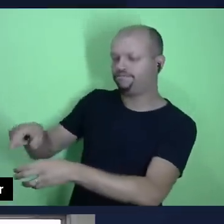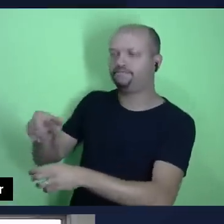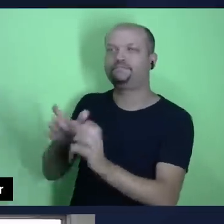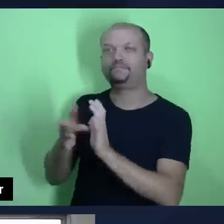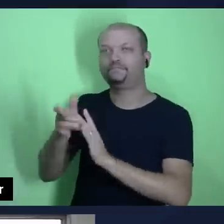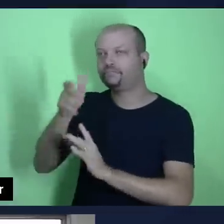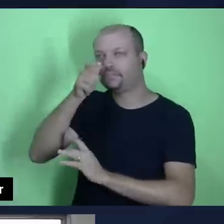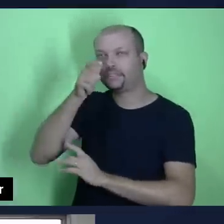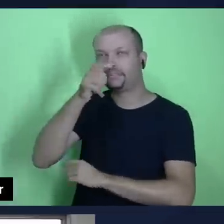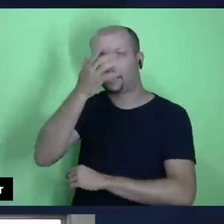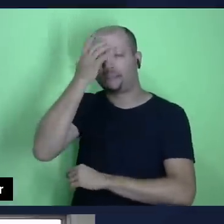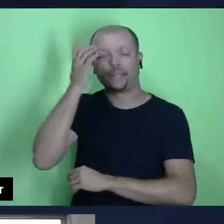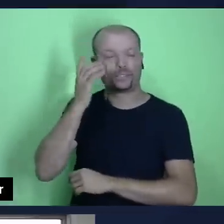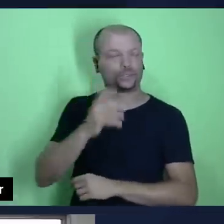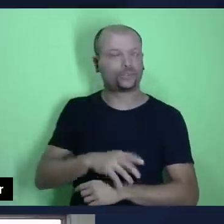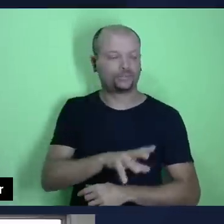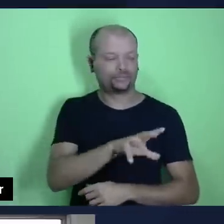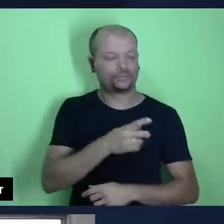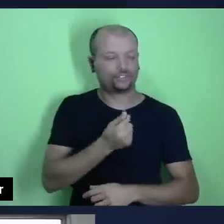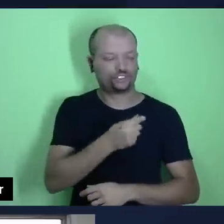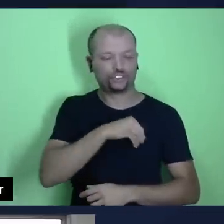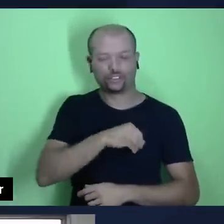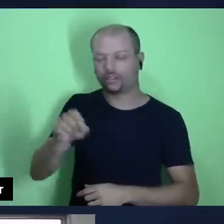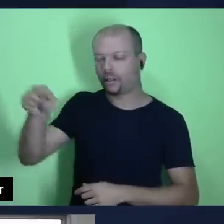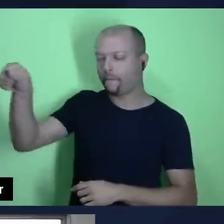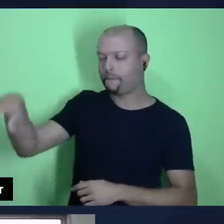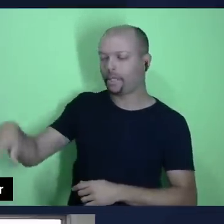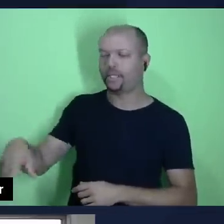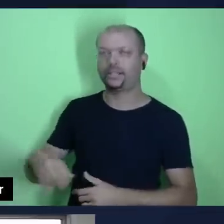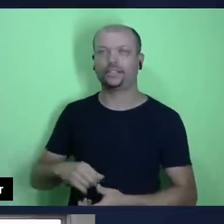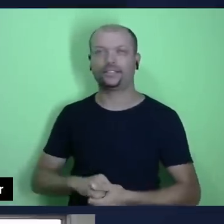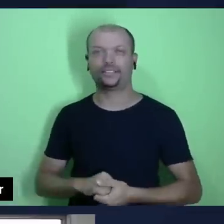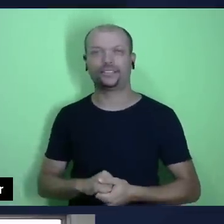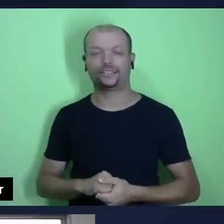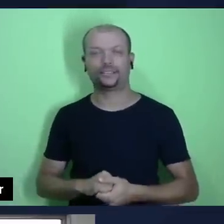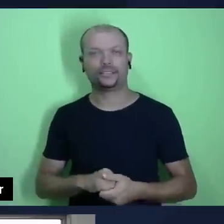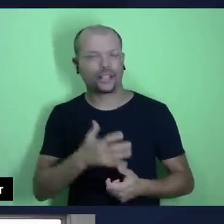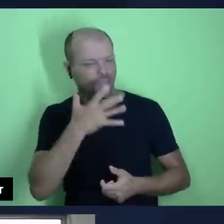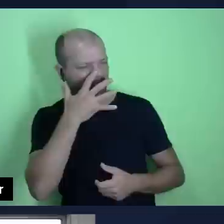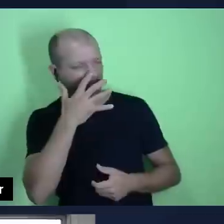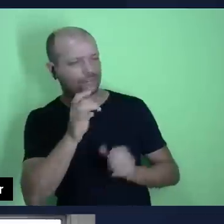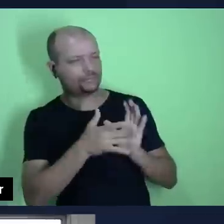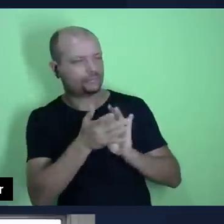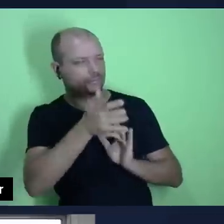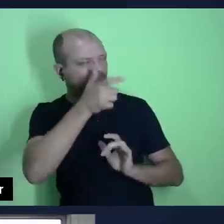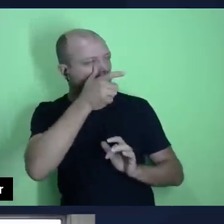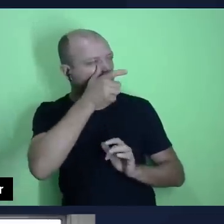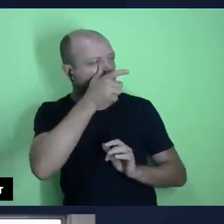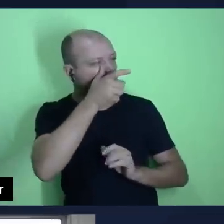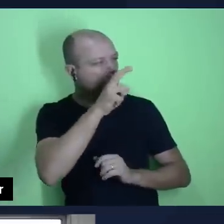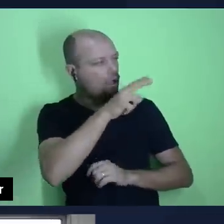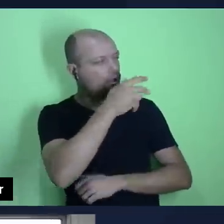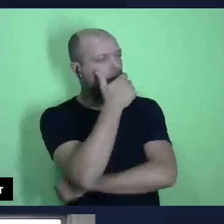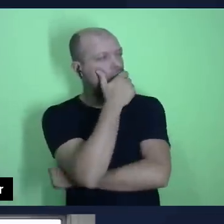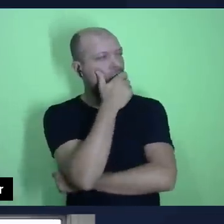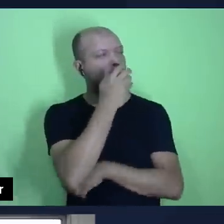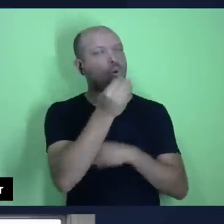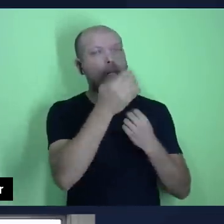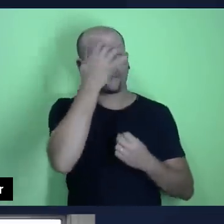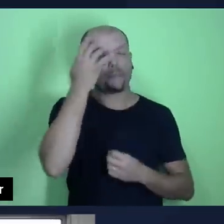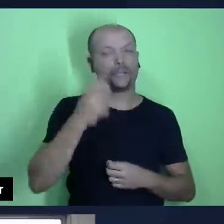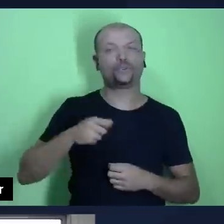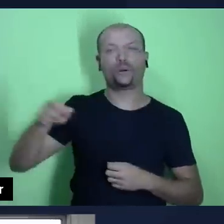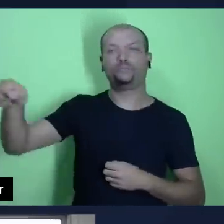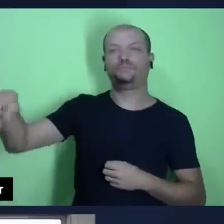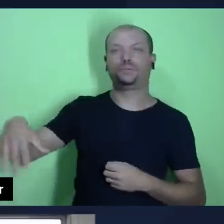povo lançava ali o dinheiro. Acho muito interessante, pastor Júlio, essa frase. Ele observava como o povo lançava ali o dinheiro. E o autor da lição,